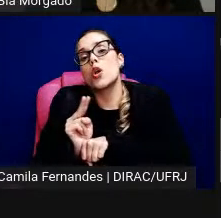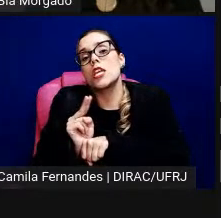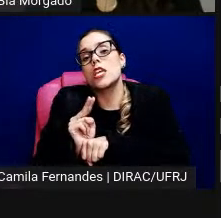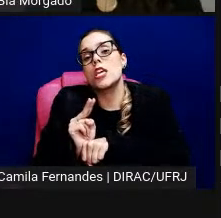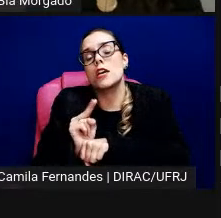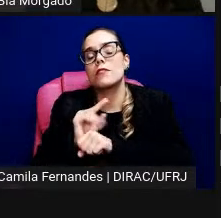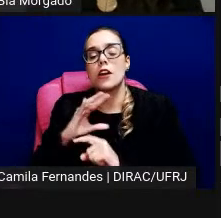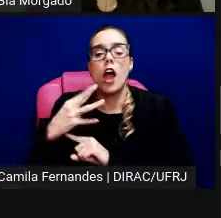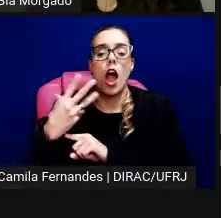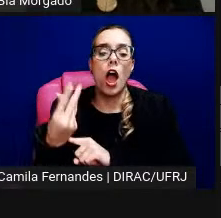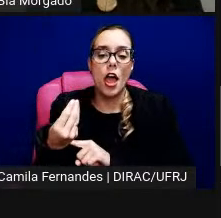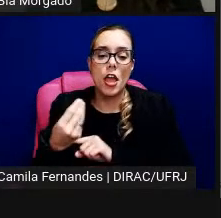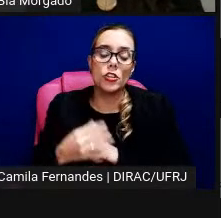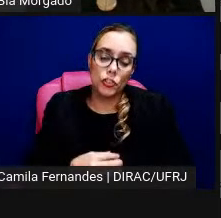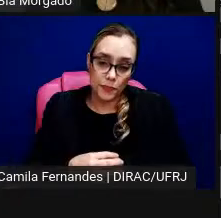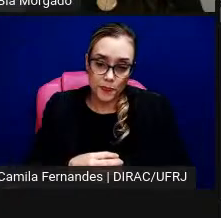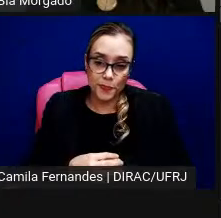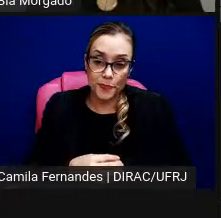Outra situação